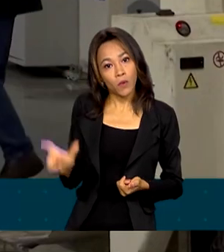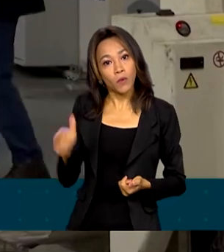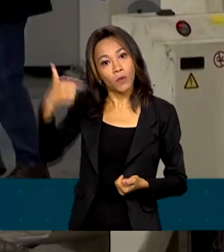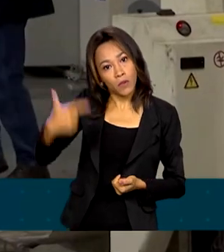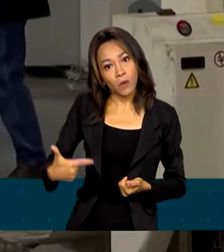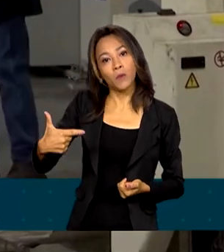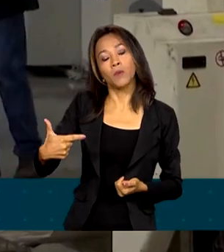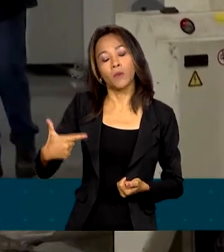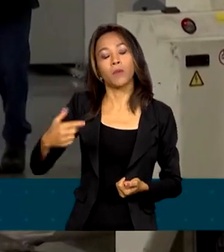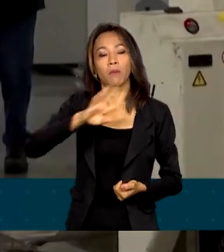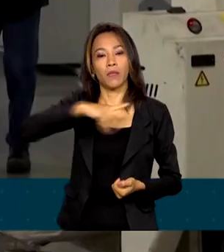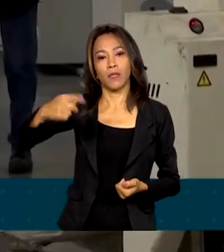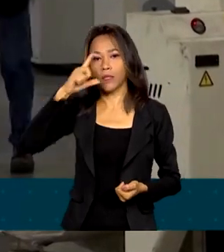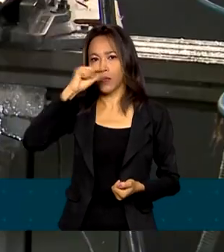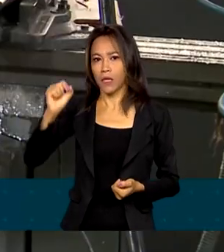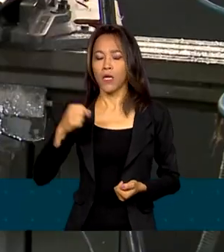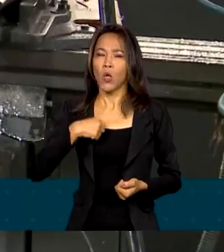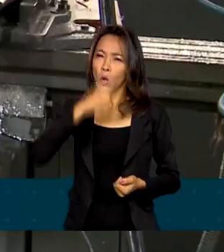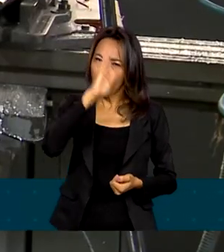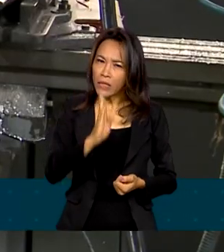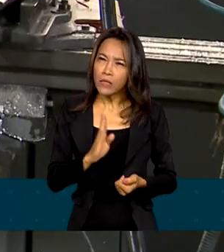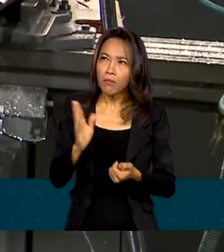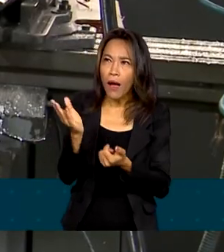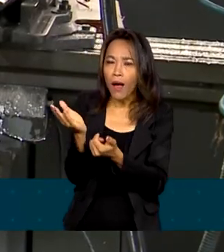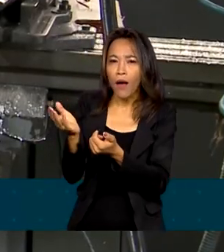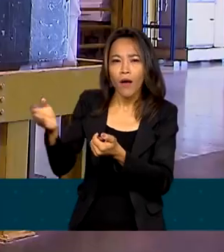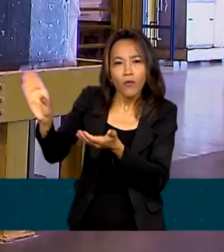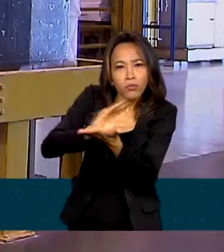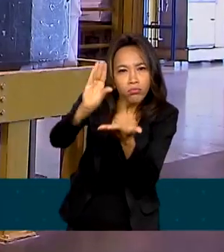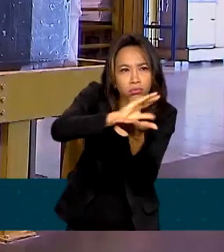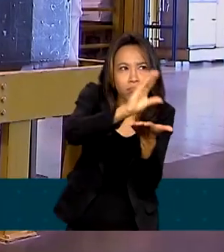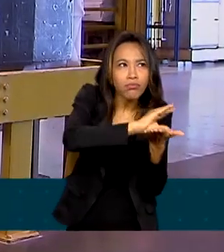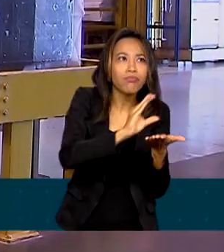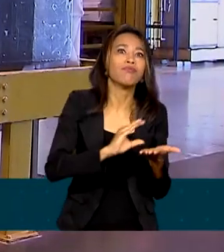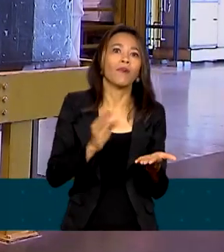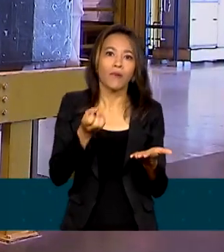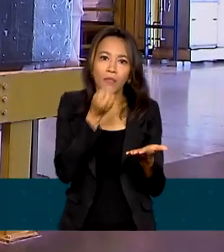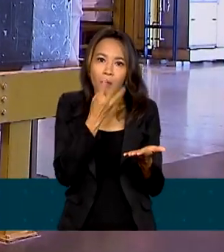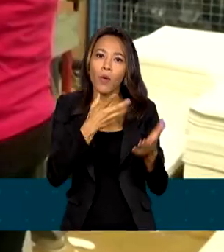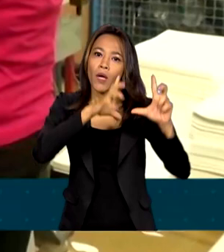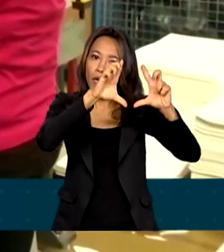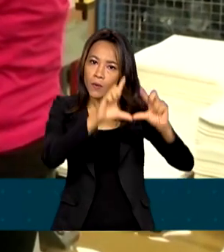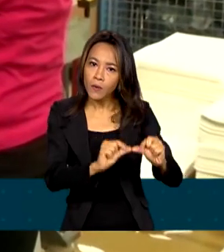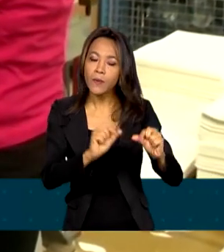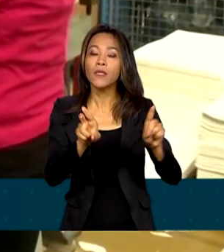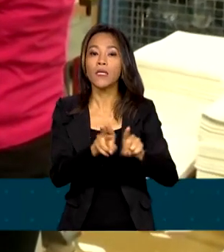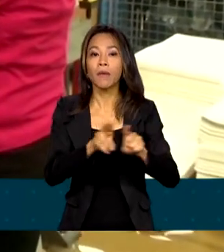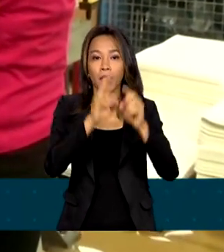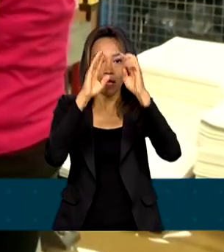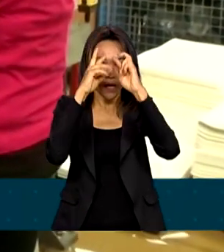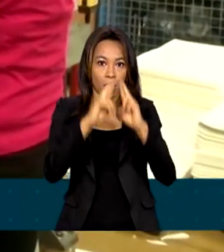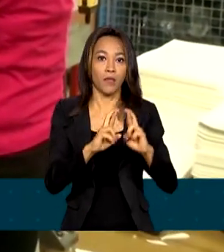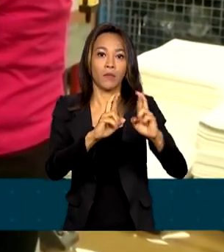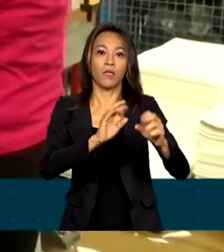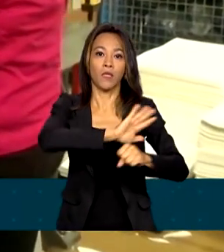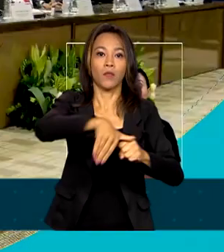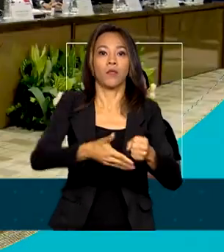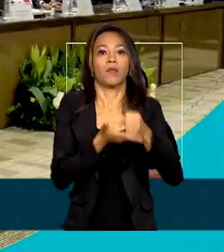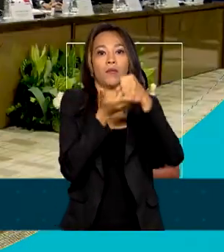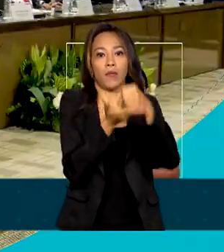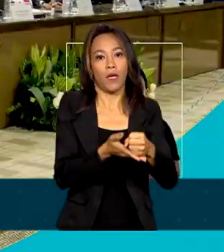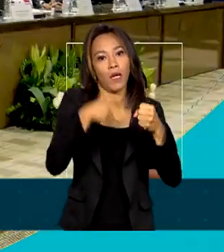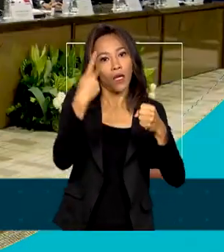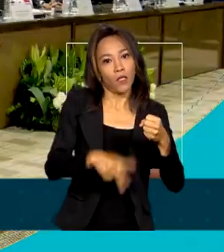Brasil atrair novos investimentos vem do baixo custo ambiental e dentro dos padrões de sustentabilidade da indústria brasileira.